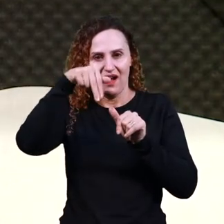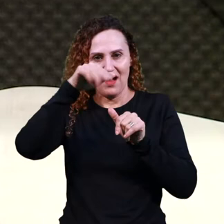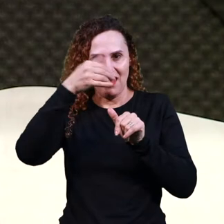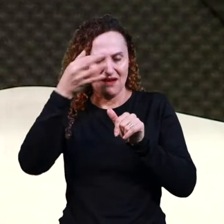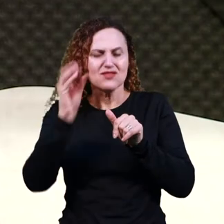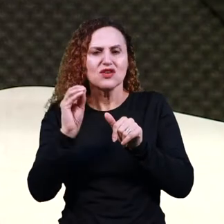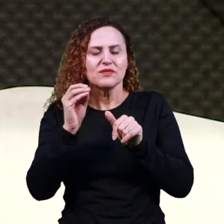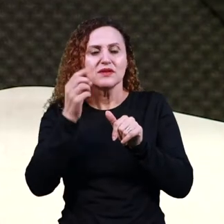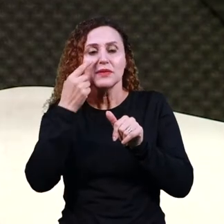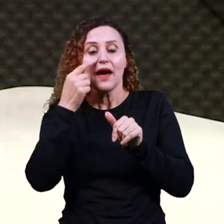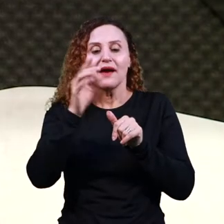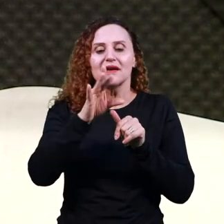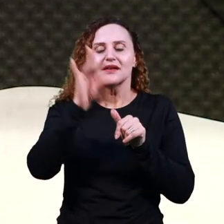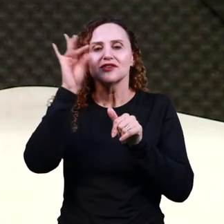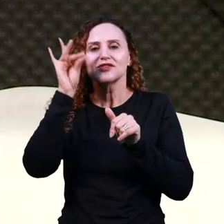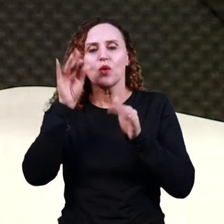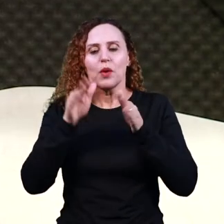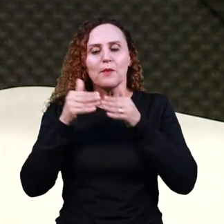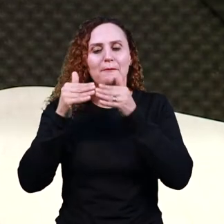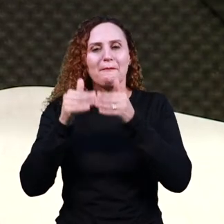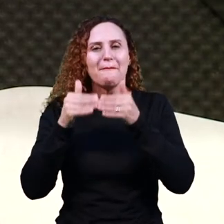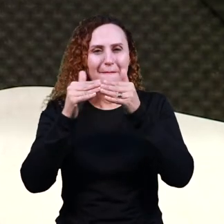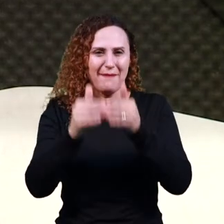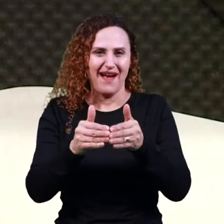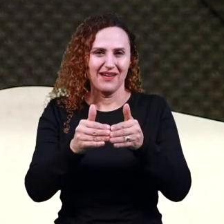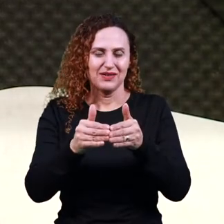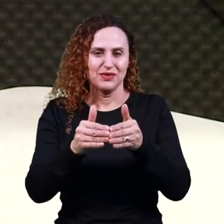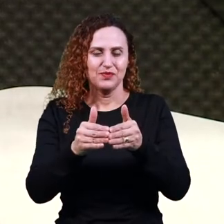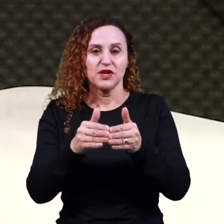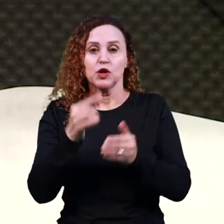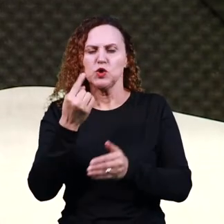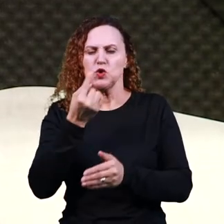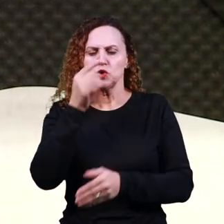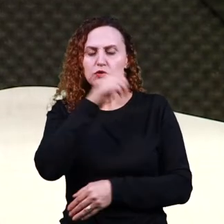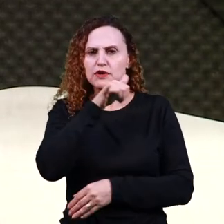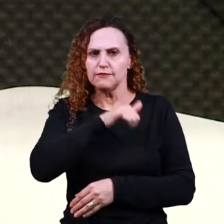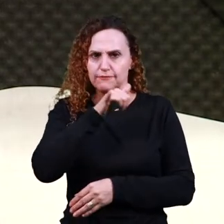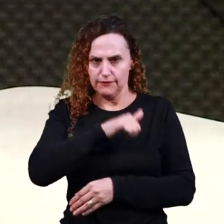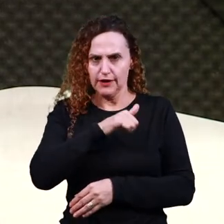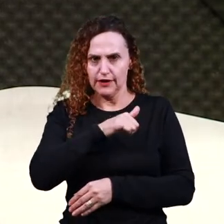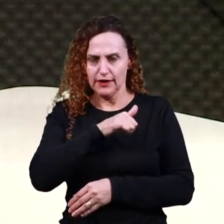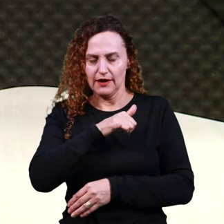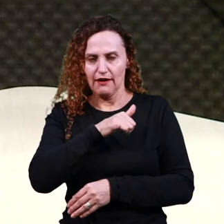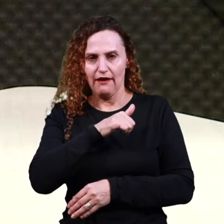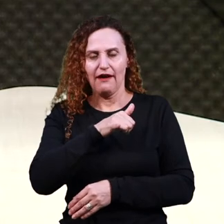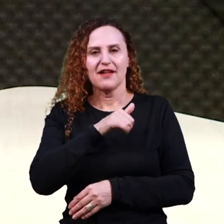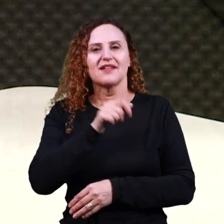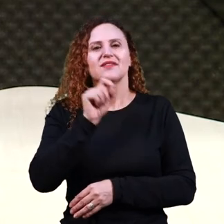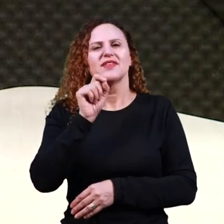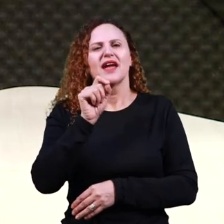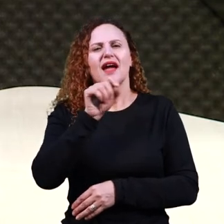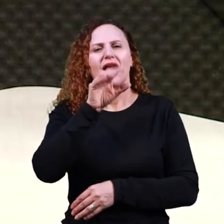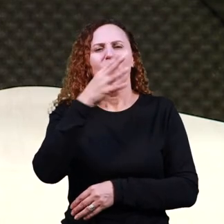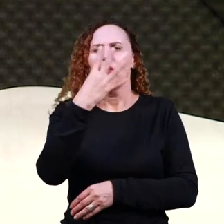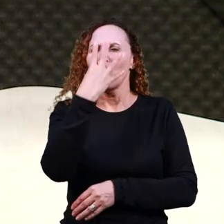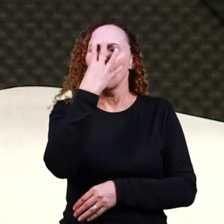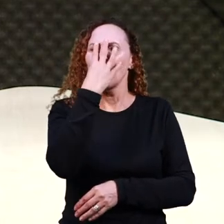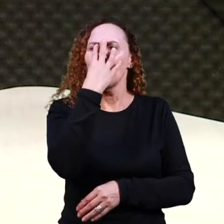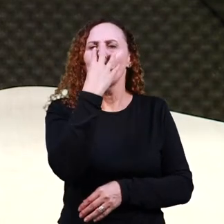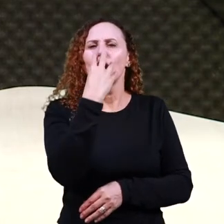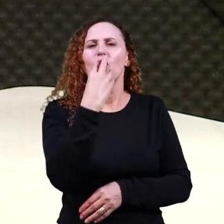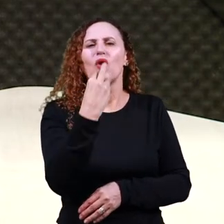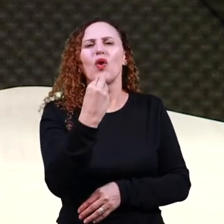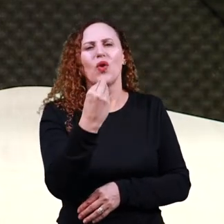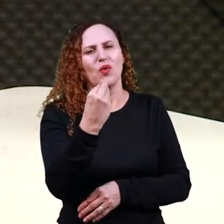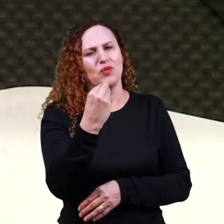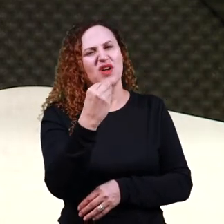tomar. E o único que permanece no cais é o parvo, ou seja, o que é o bobo, o que não tem juízo, não